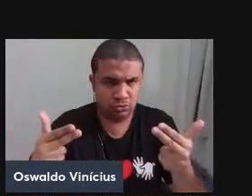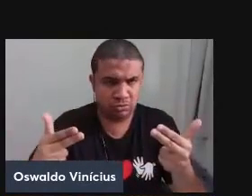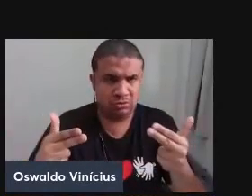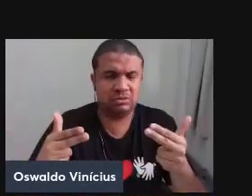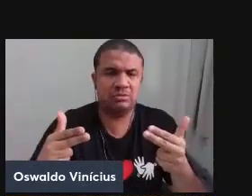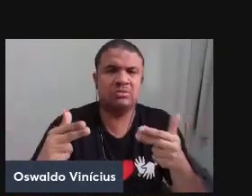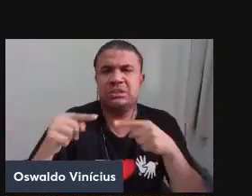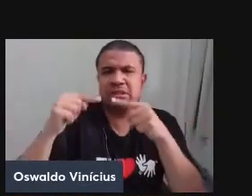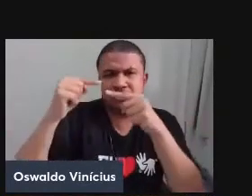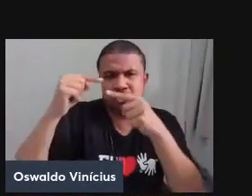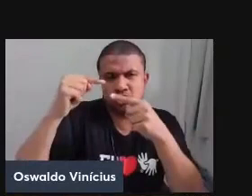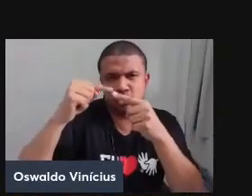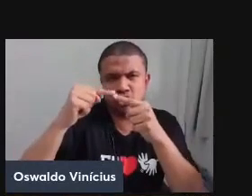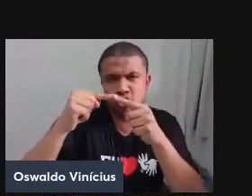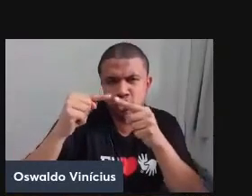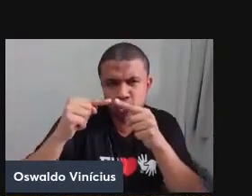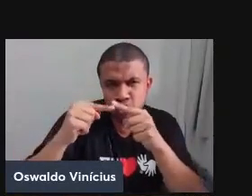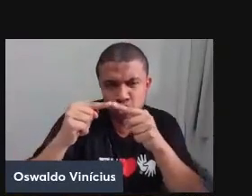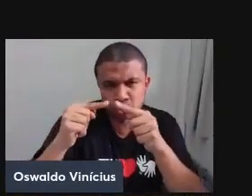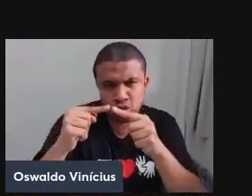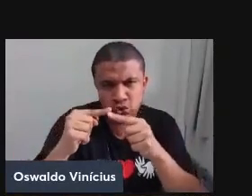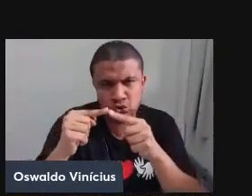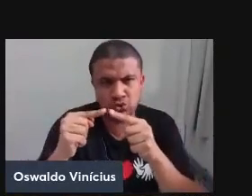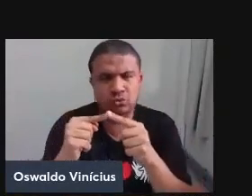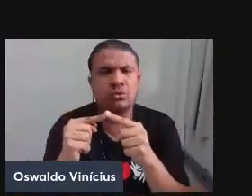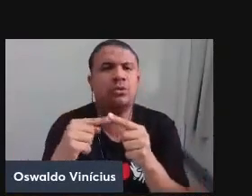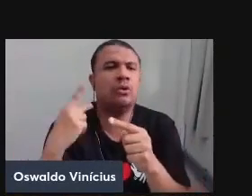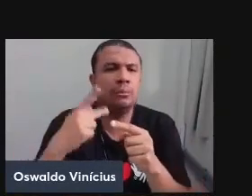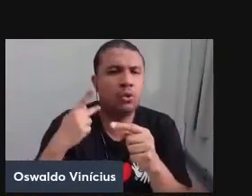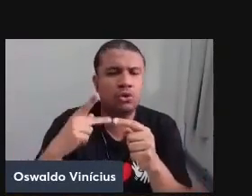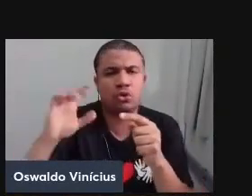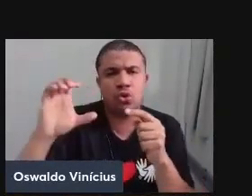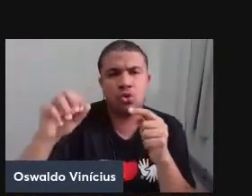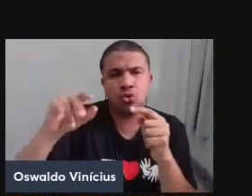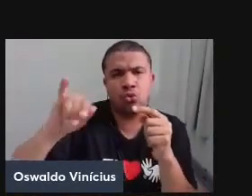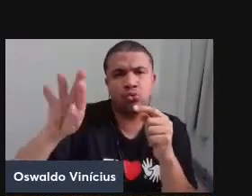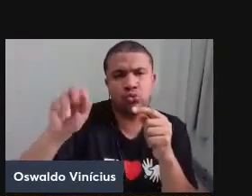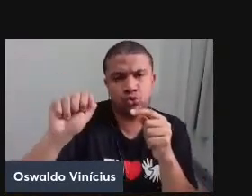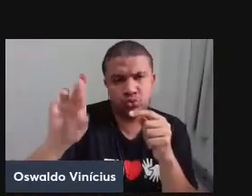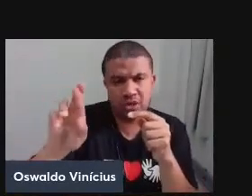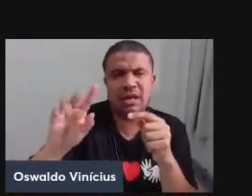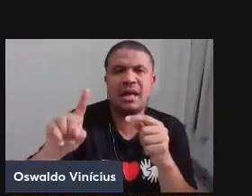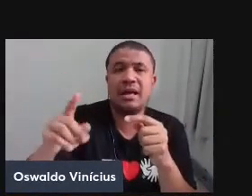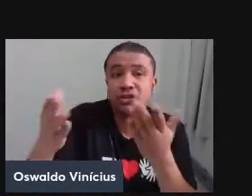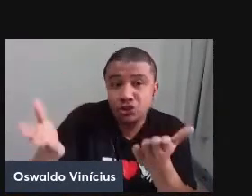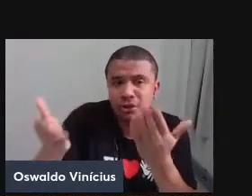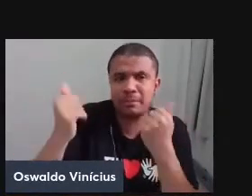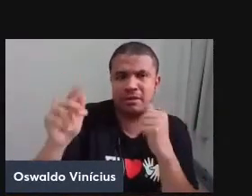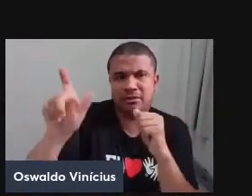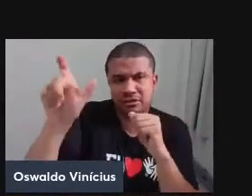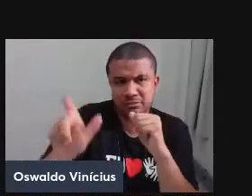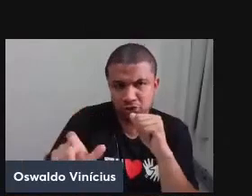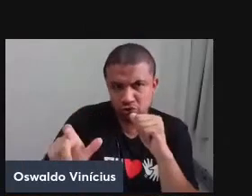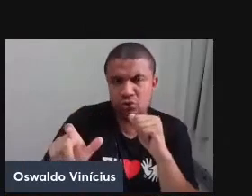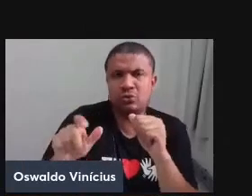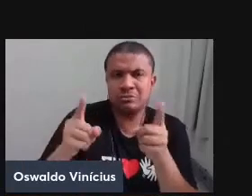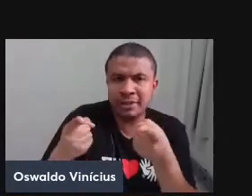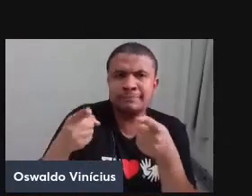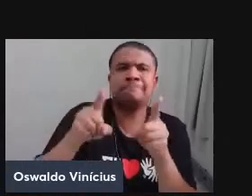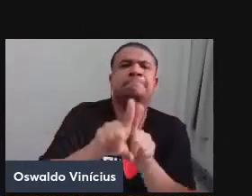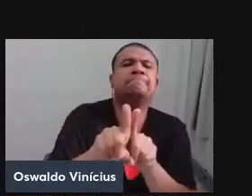associação com uma certa finalidade política, conjurar, é também convocar as pessoas para essa associação.